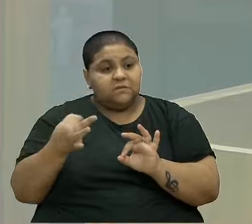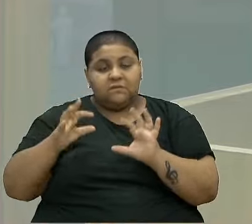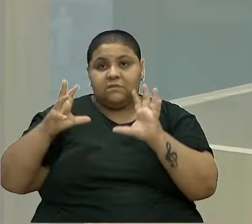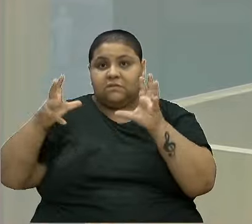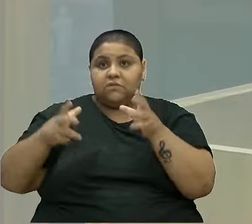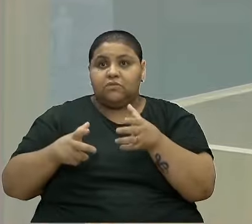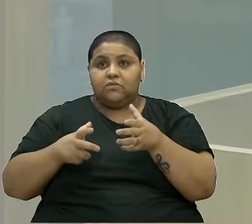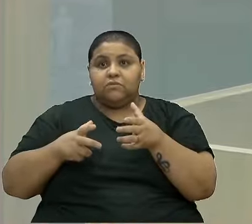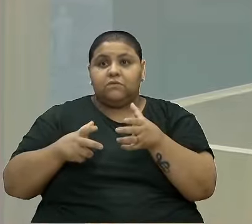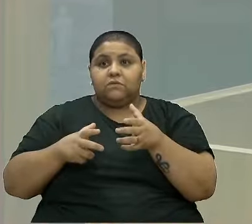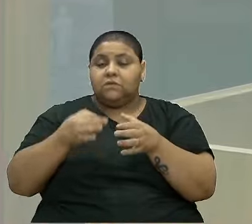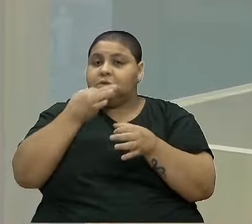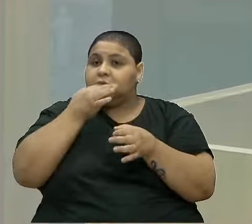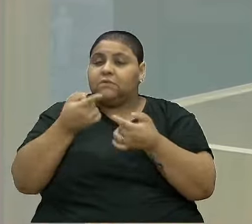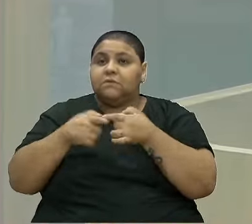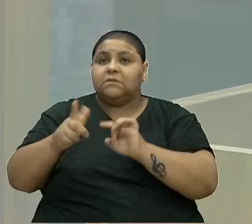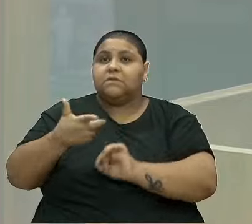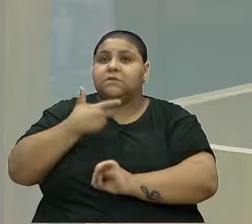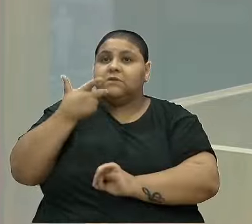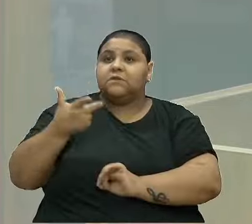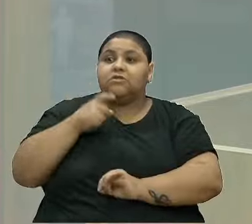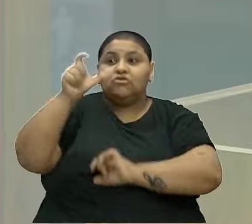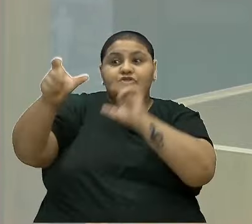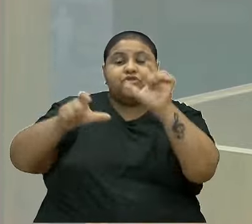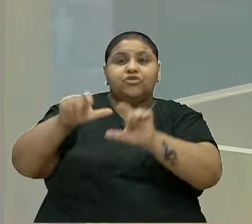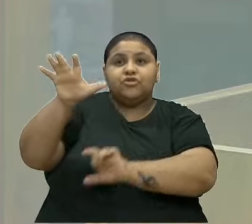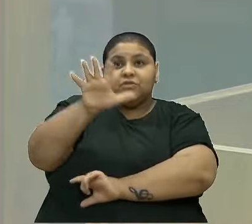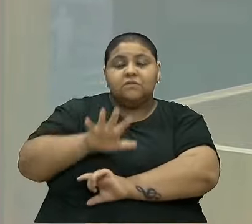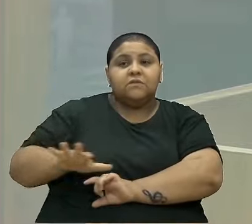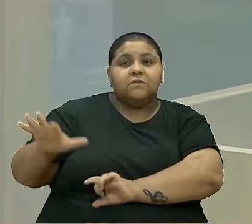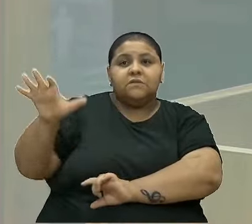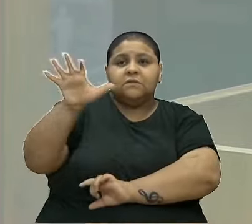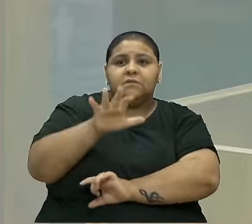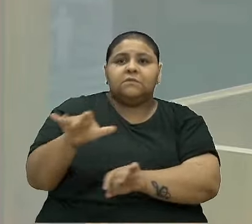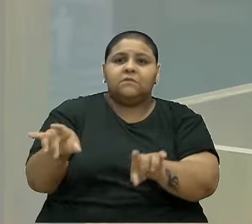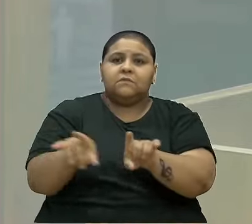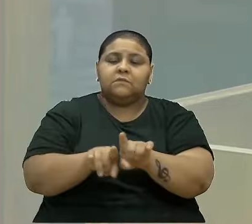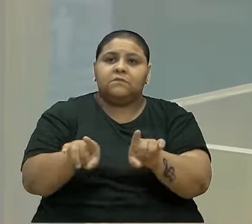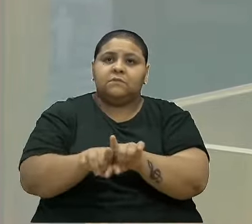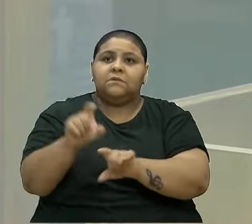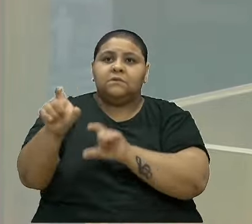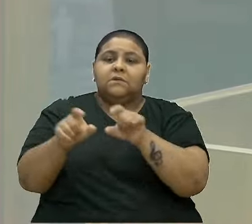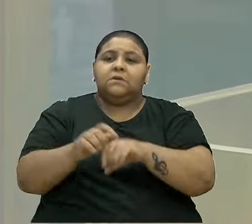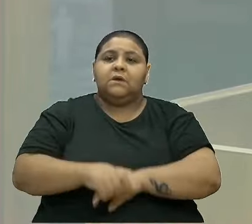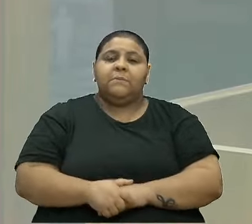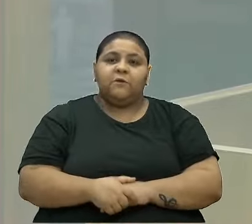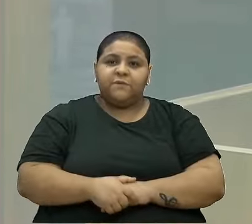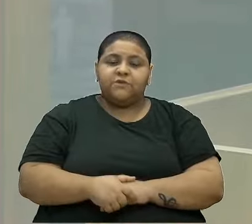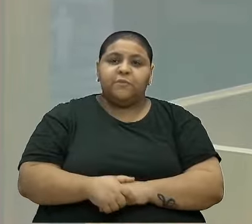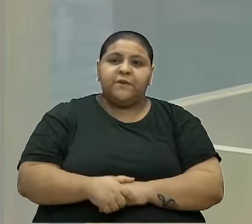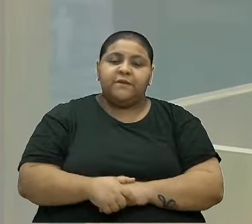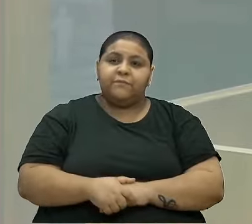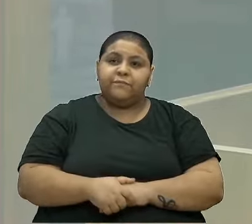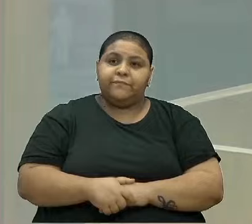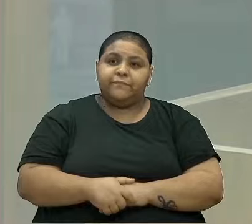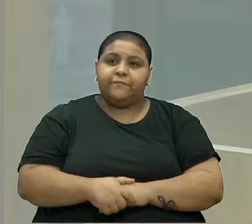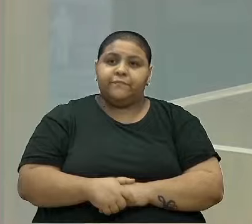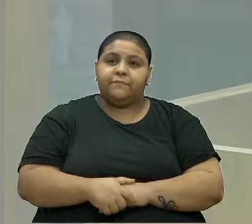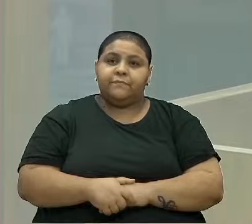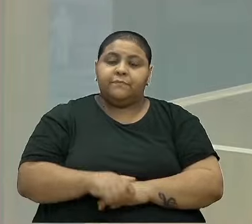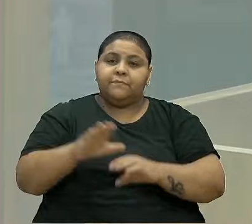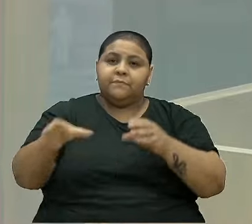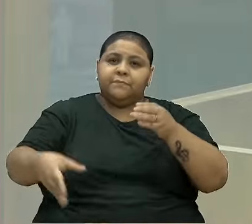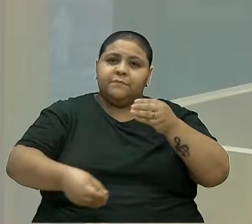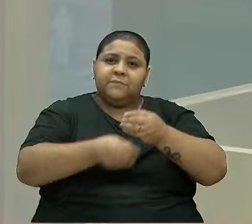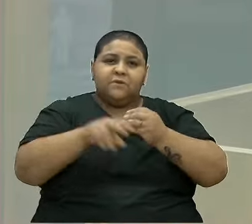as partes, mas nós estamos falando da humanidade das pessoas. Eu vou começar cedendo as a partes, eu